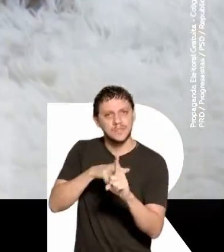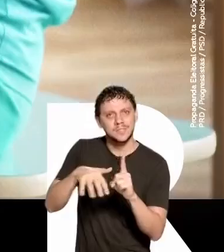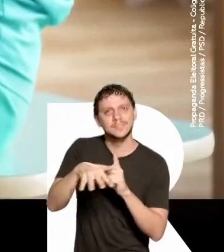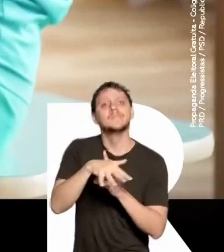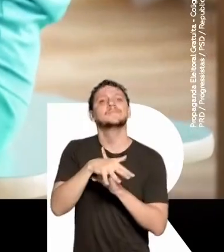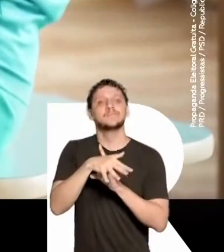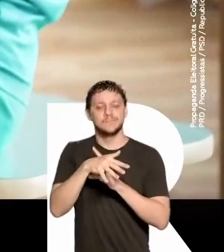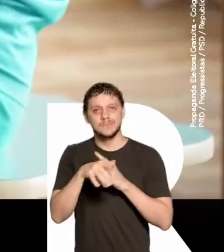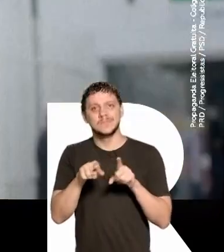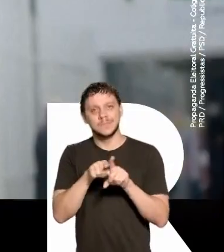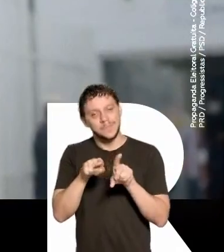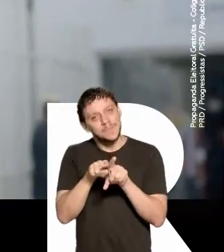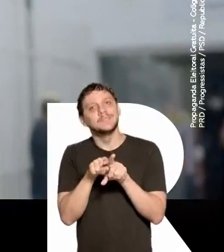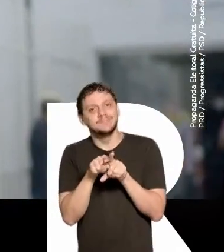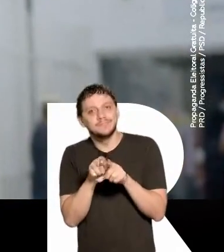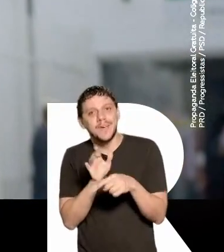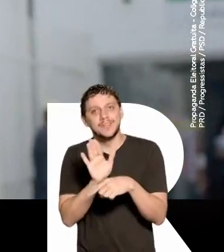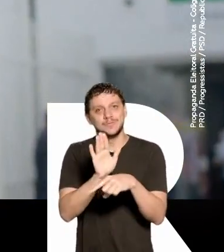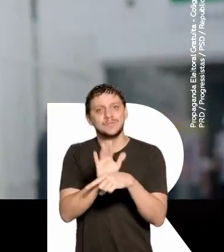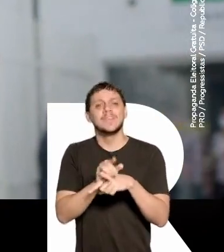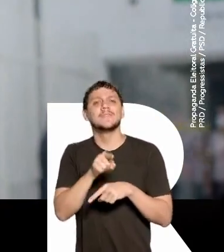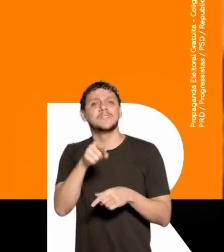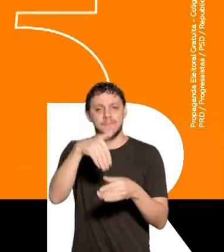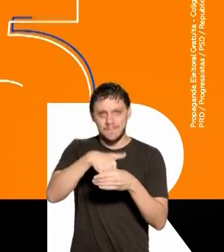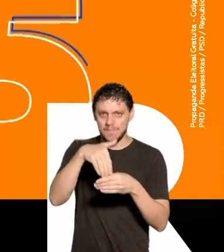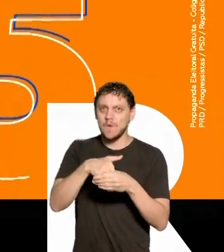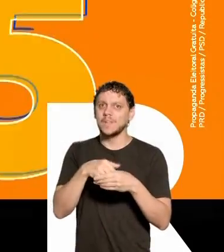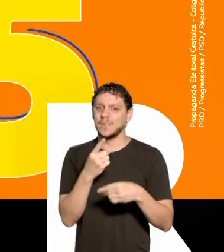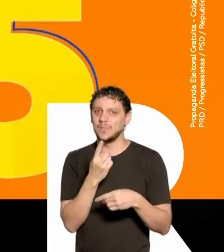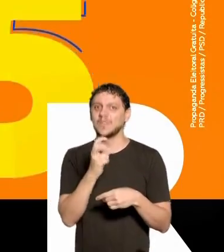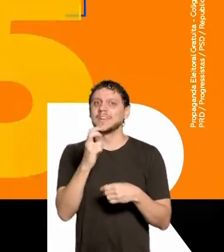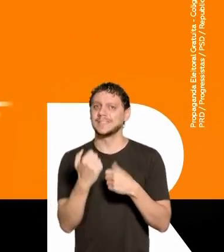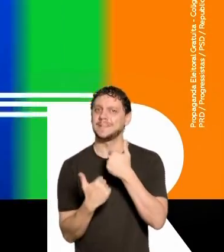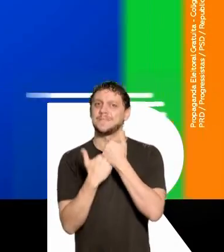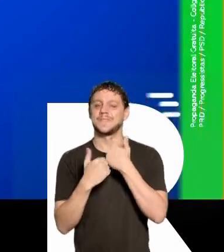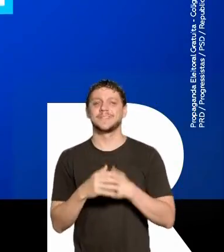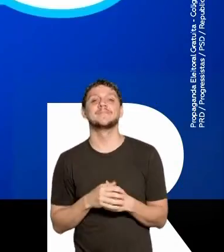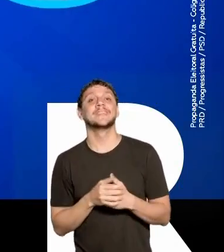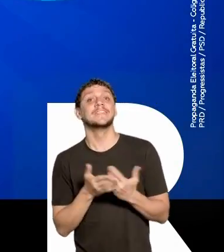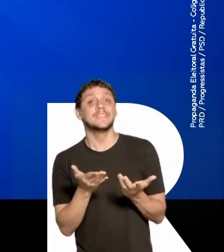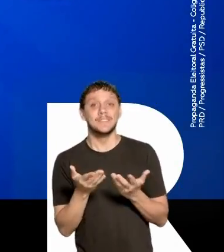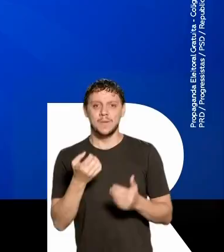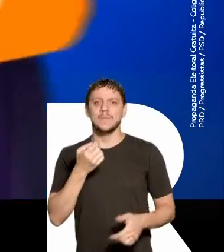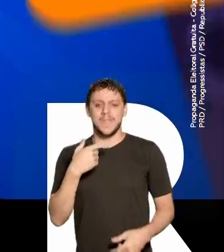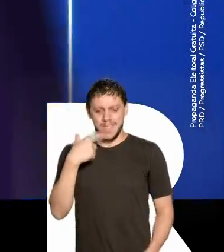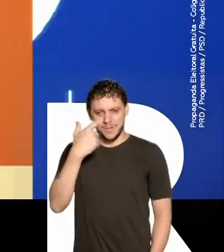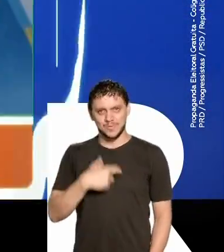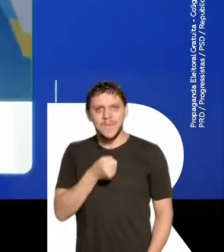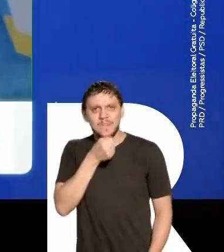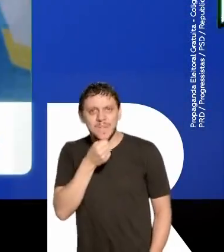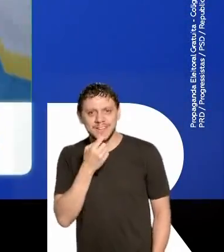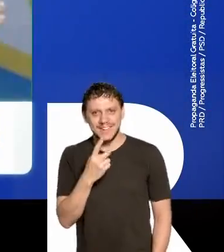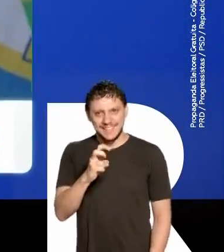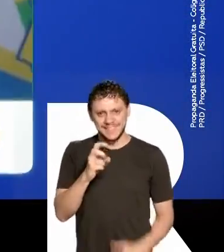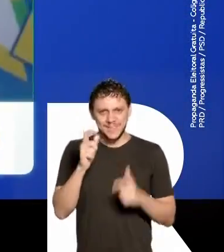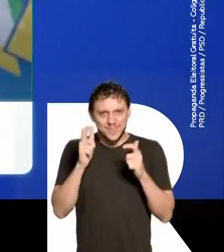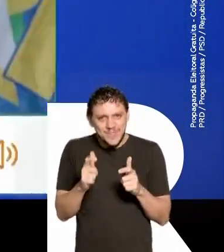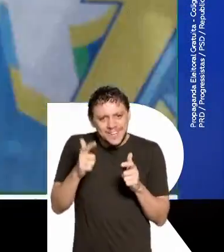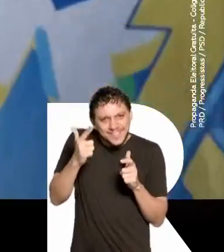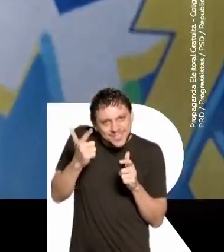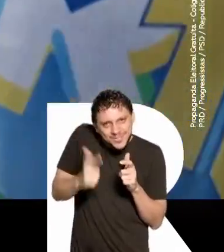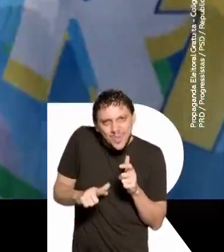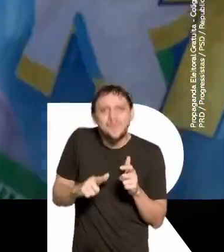-assistencial. E para isso, eu quero contar com você, votando 15. Repórter 15, aqui de novo, no lugar